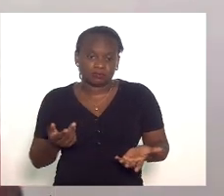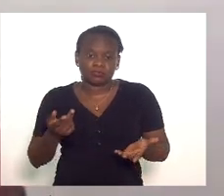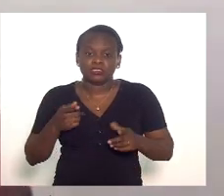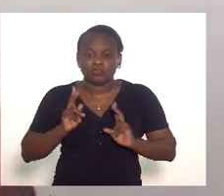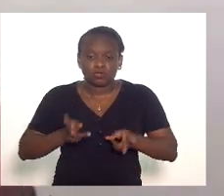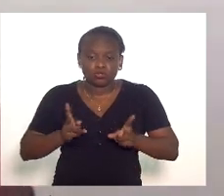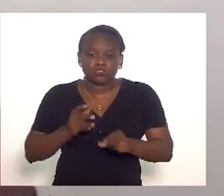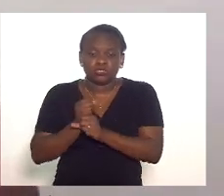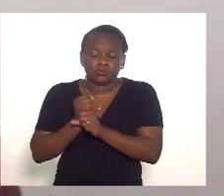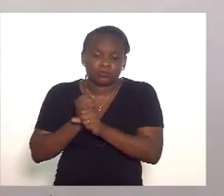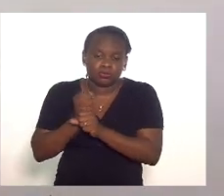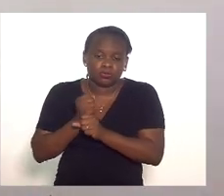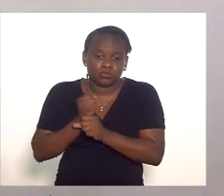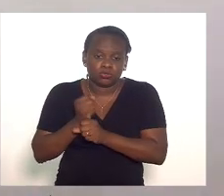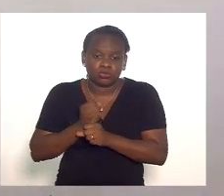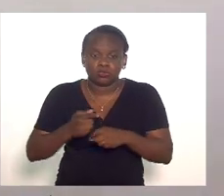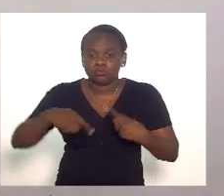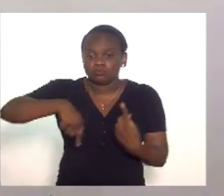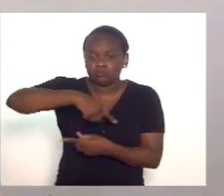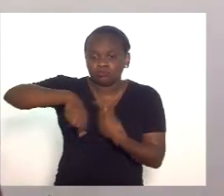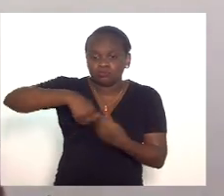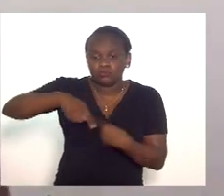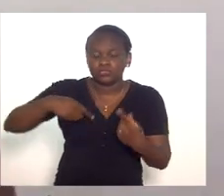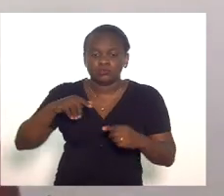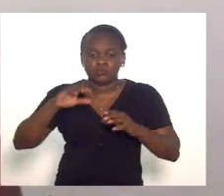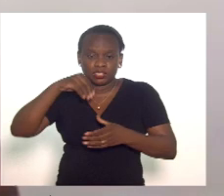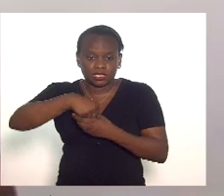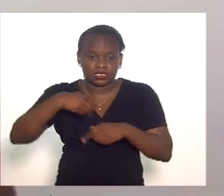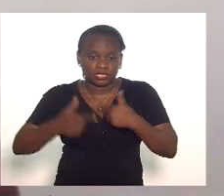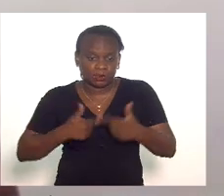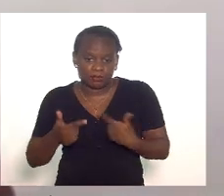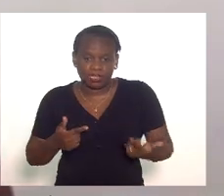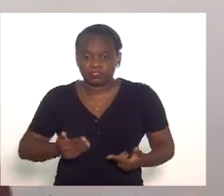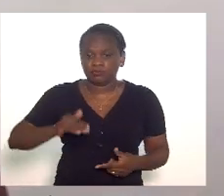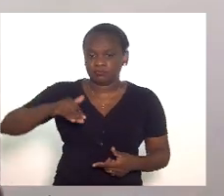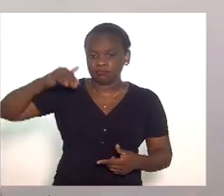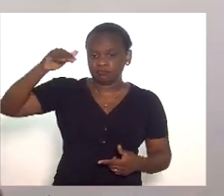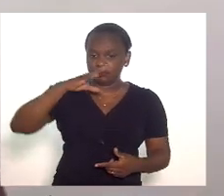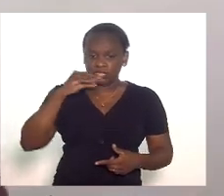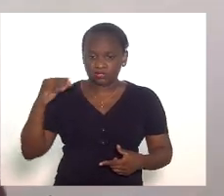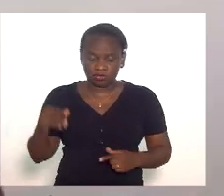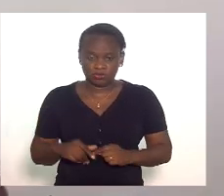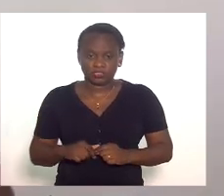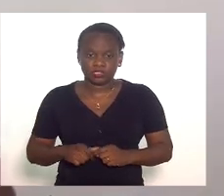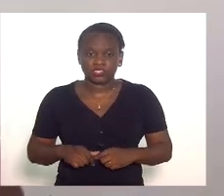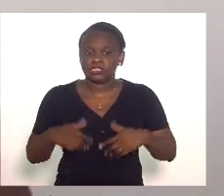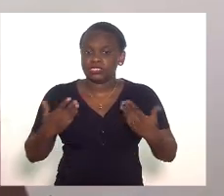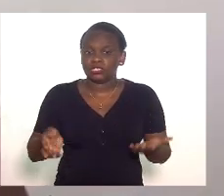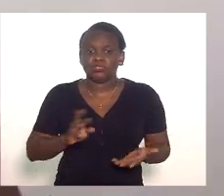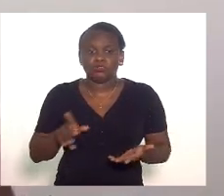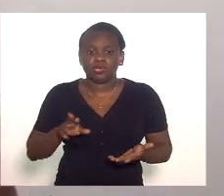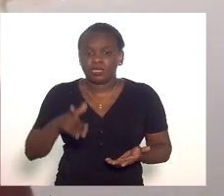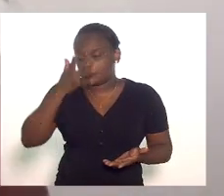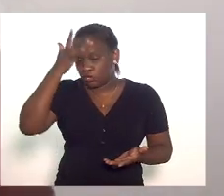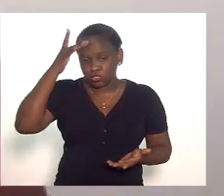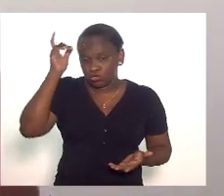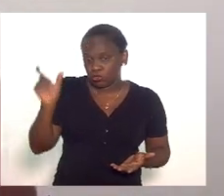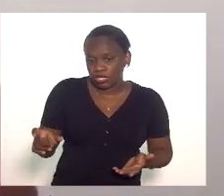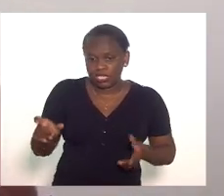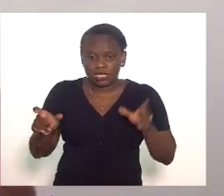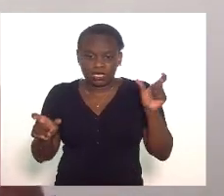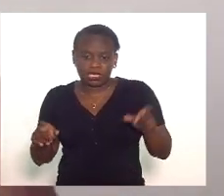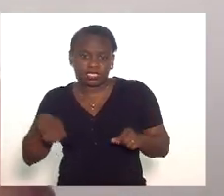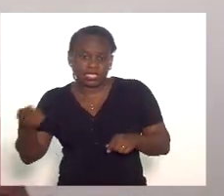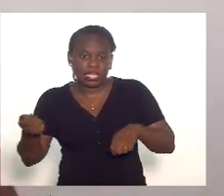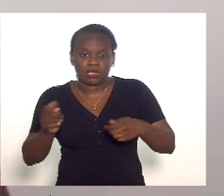na perpetuação do convívio no mundo do trabalho na vida adulta então não é se uma pessoa é ou não é